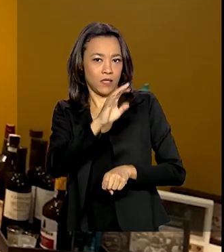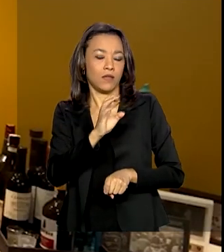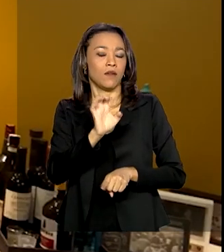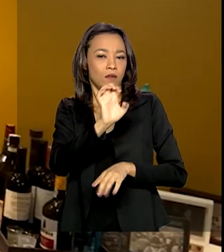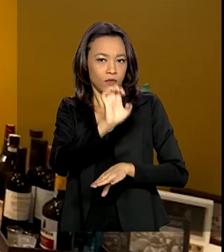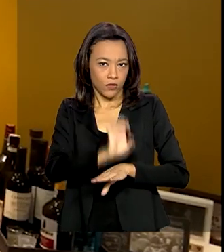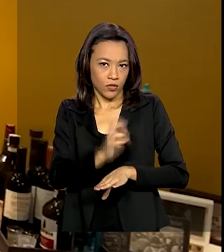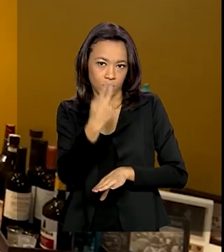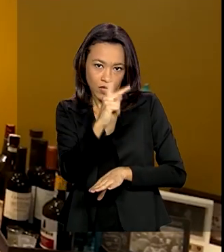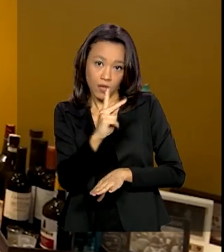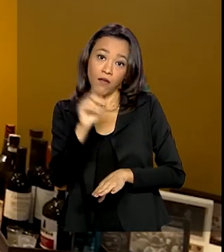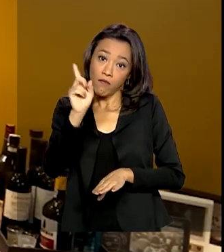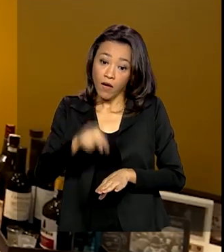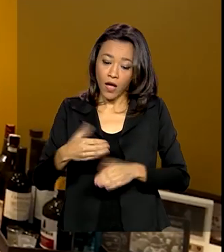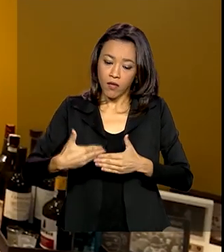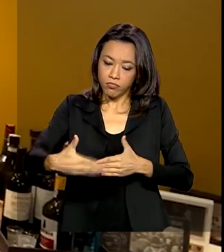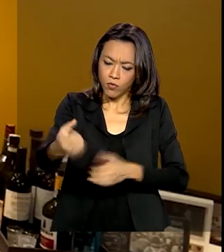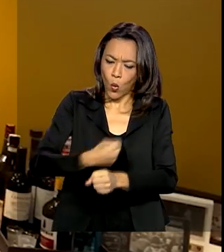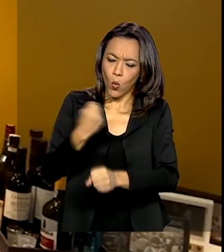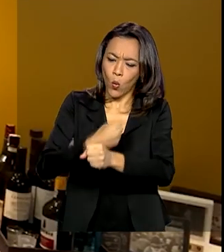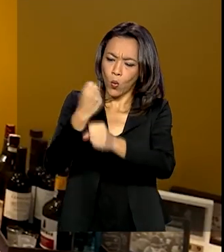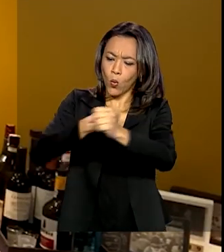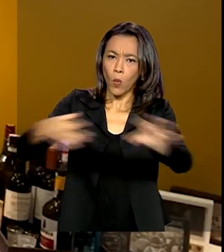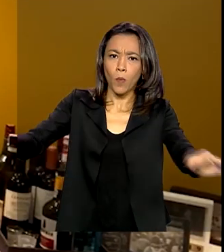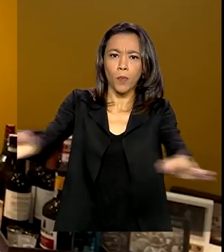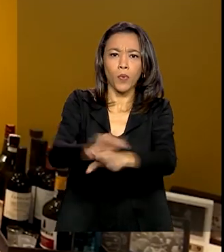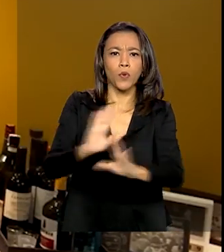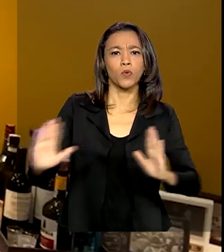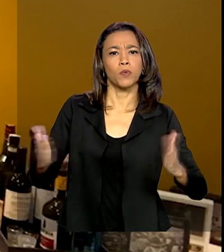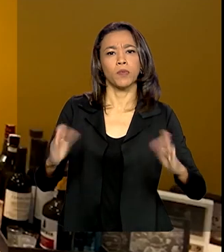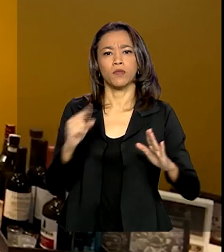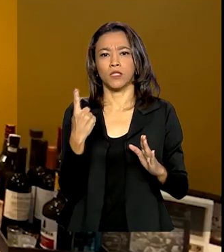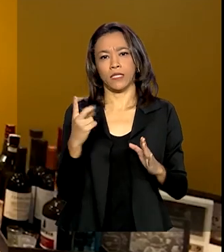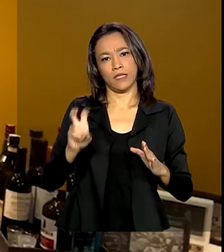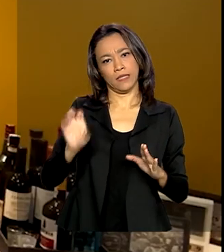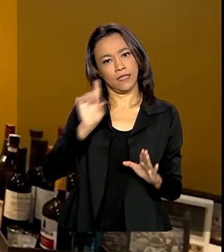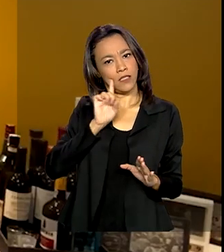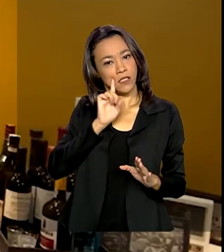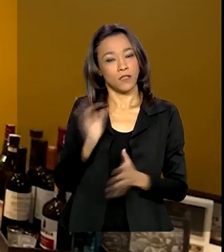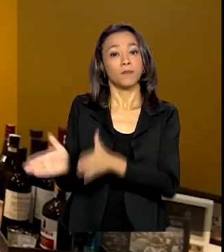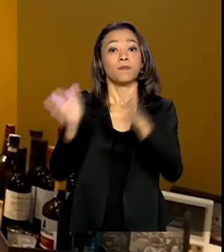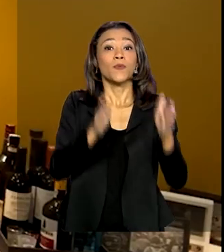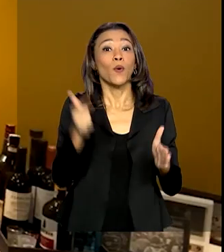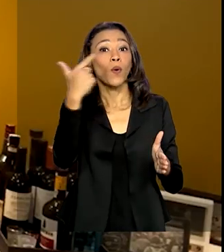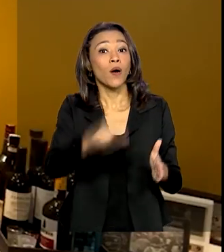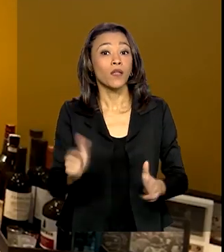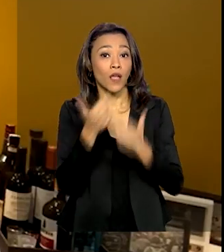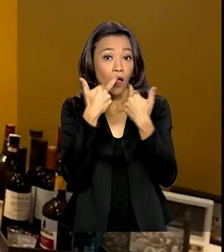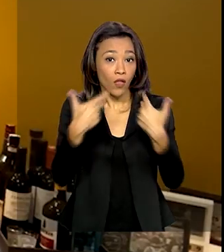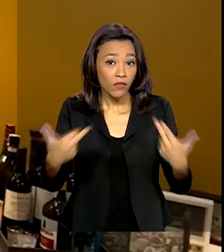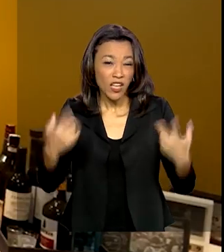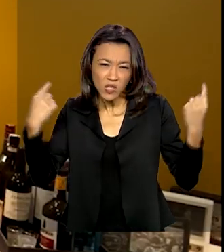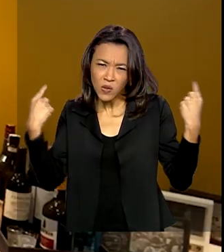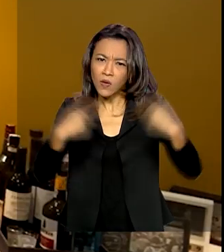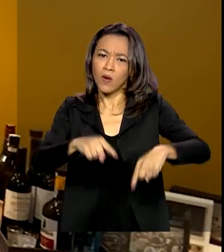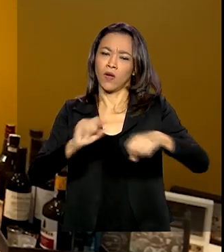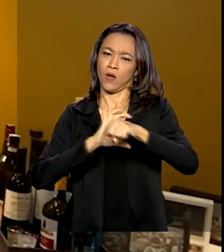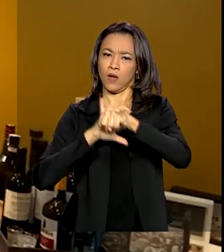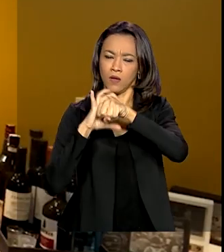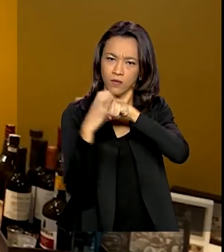está prevista para ser finalizada nos próximos 15 dias. E uma outra novidade no combate ao novo